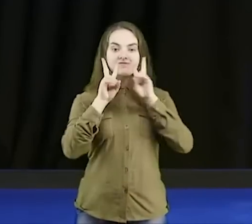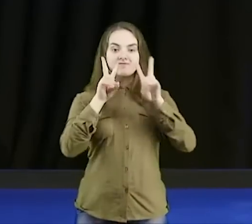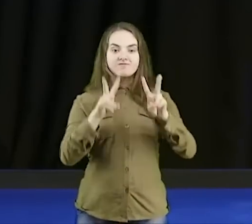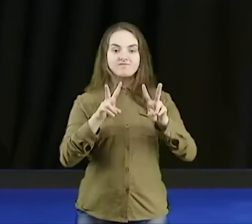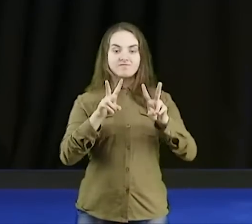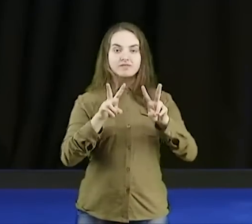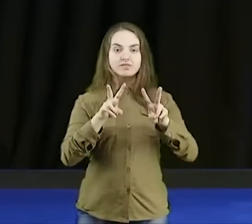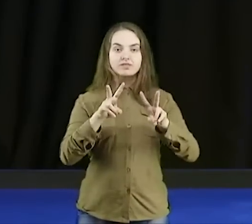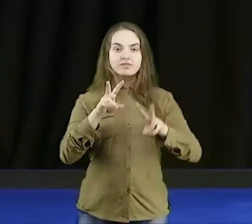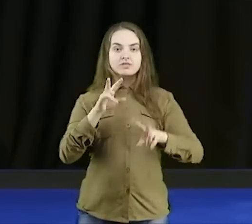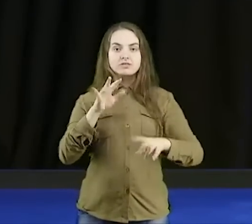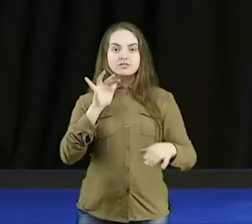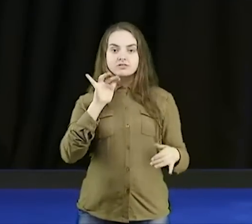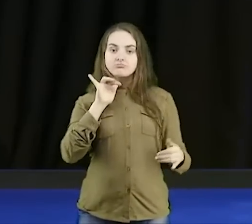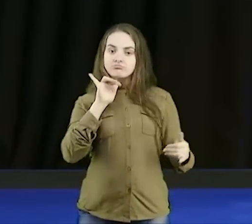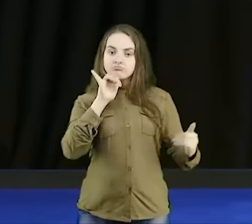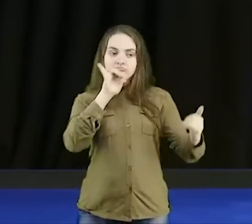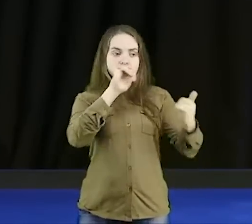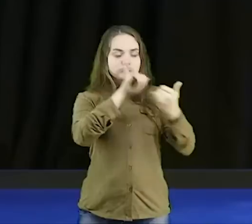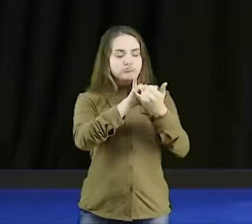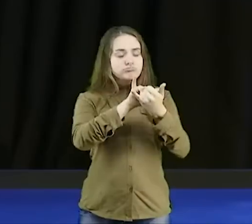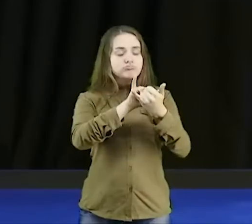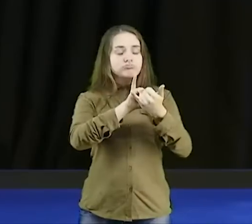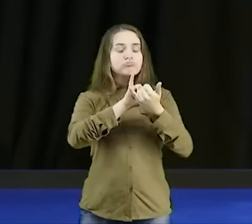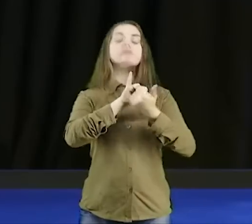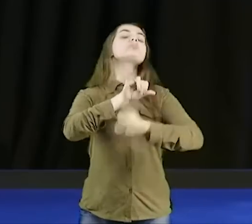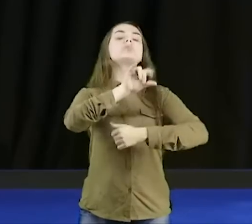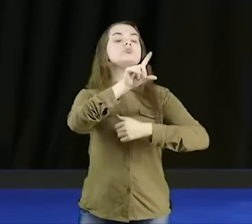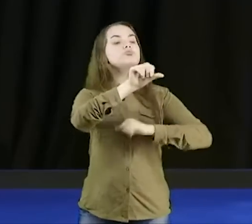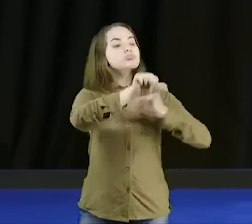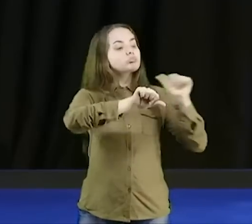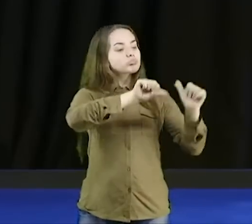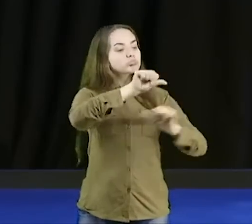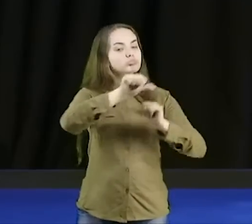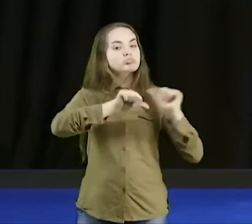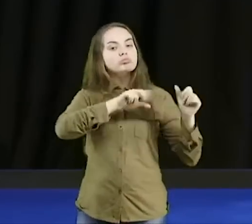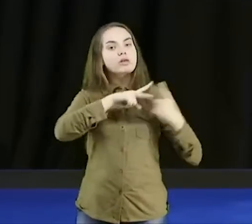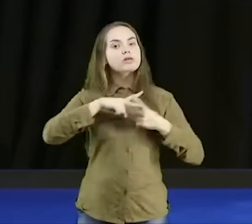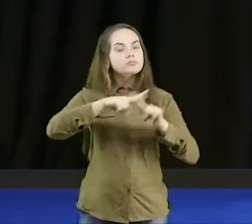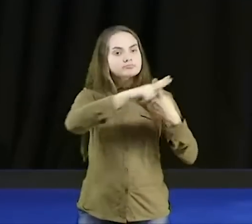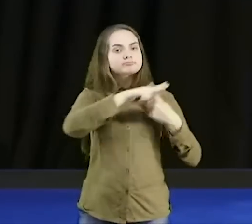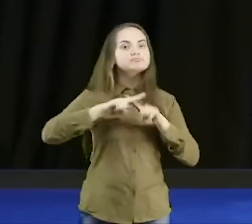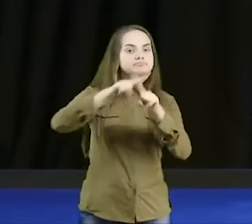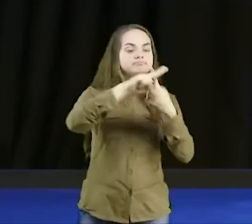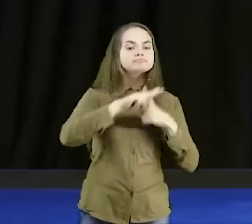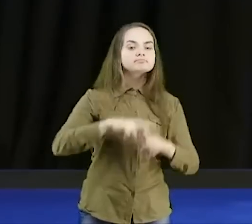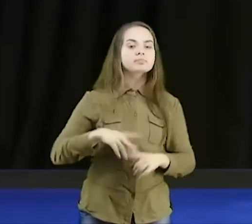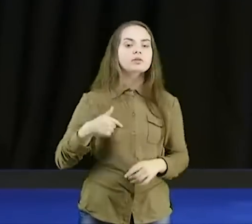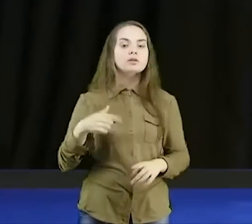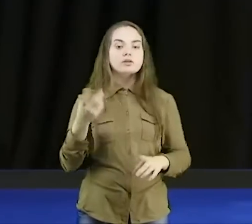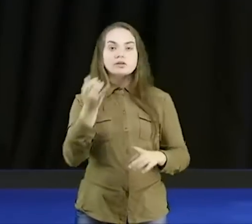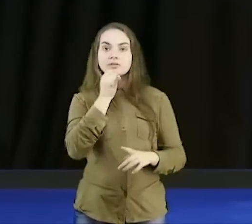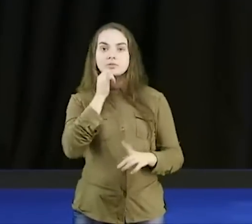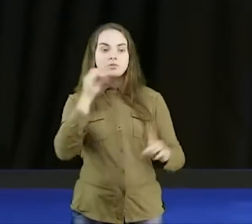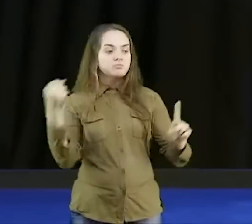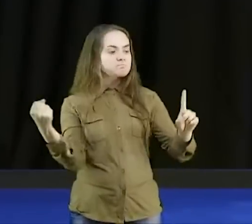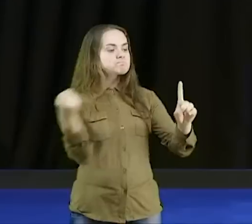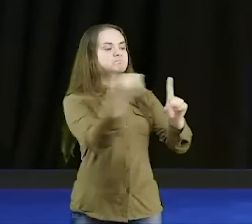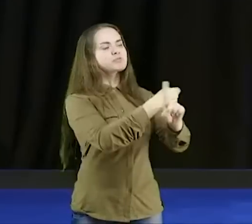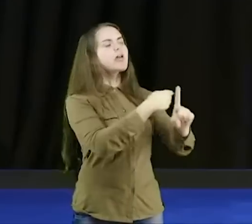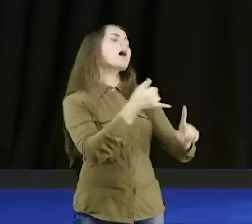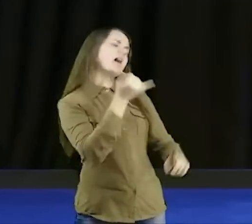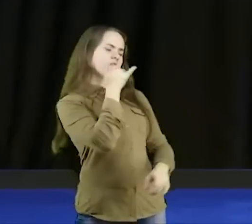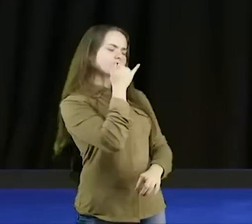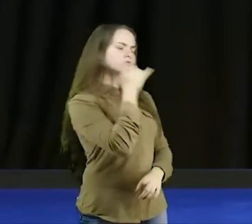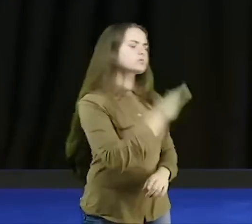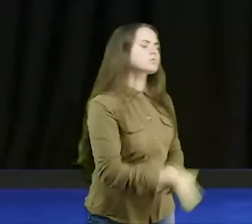do perdoado, e daquele que foi atingido, de todo mundo, então, quer dizer que você vai, dá um tapa na cara do outro, fala aí, me perdoa